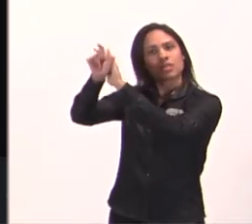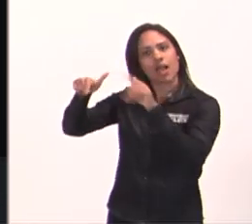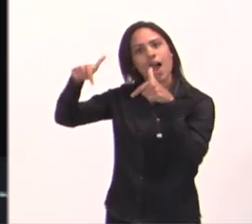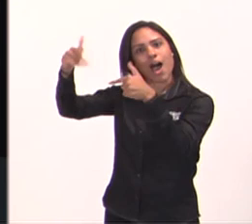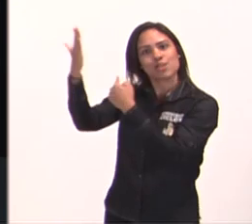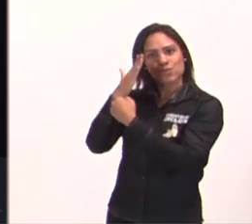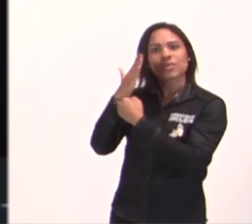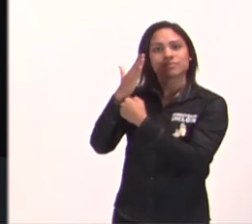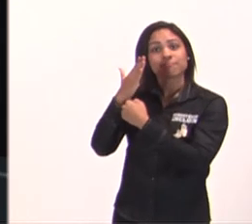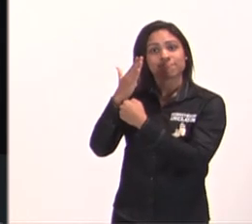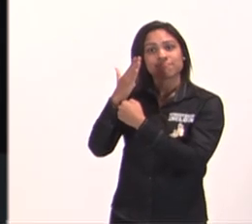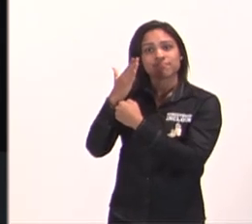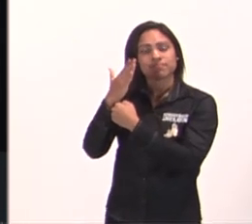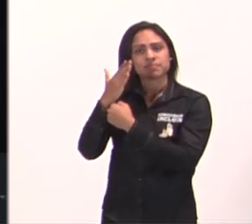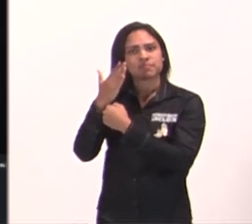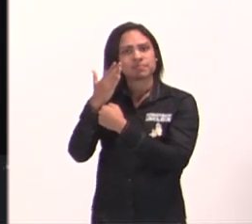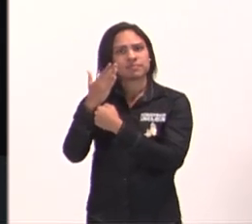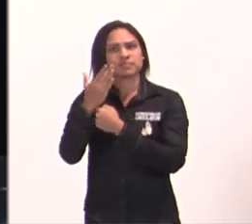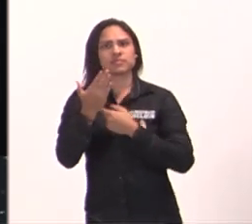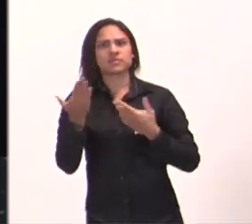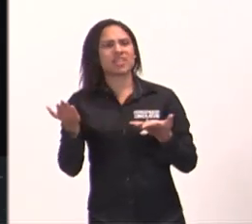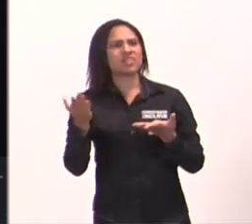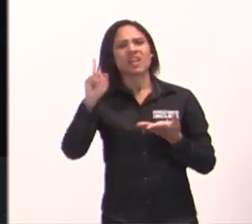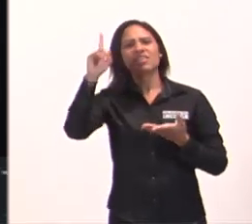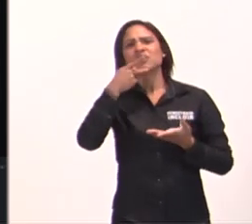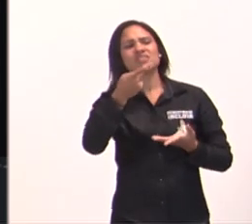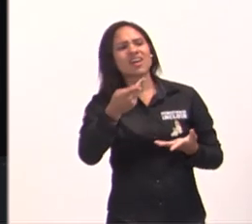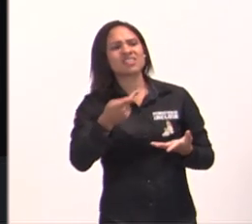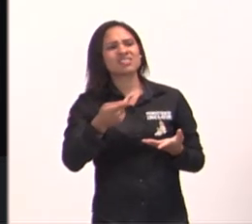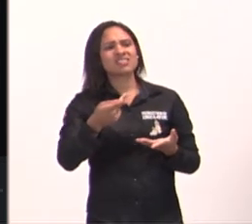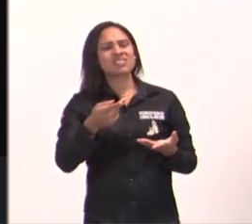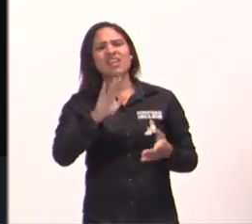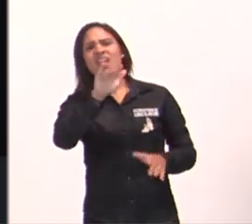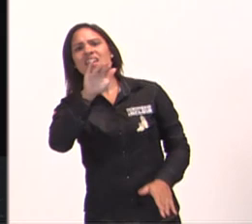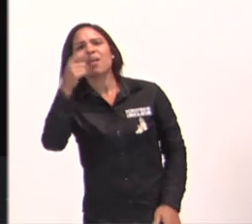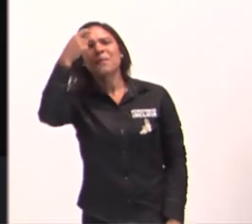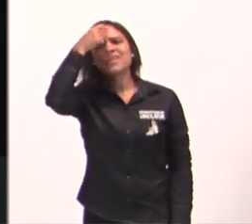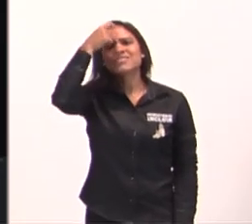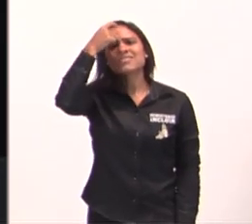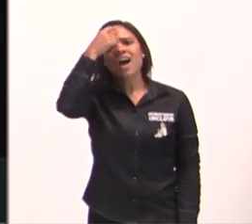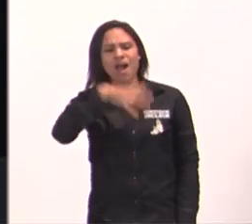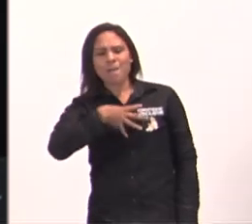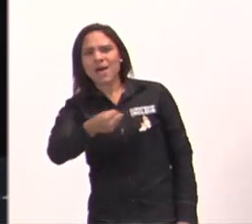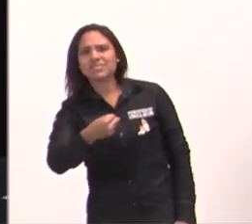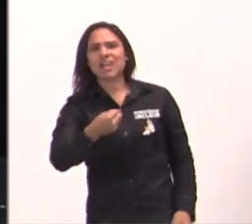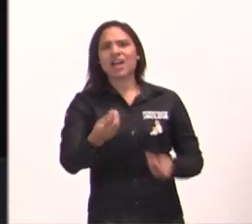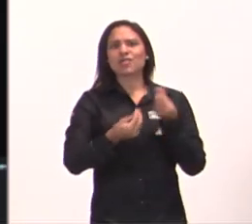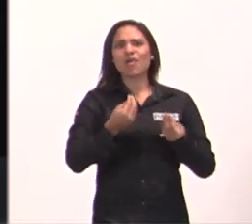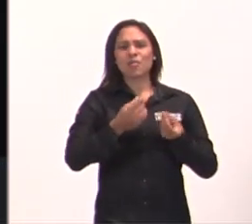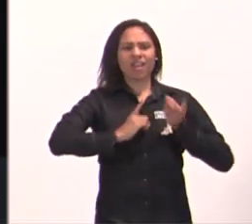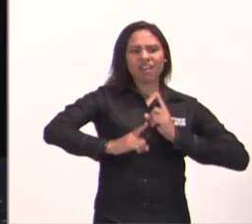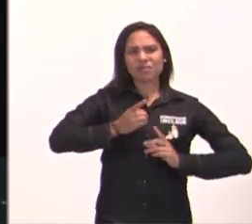Ele está dizendo, ei, que história é essa, de pensar em se matar, pensar em se machucar, entrar em depressão, ficar sem tomar